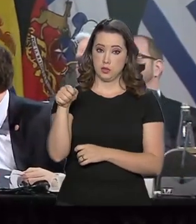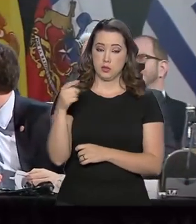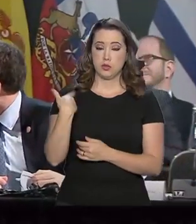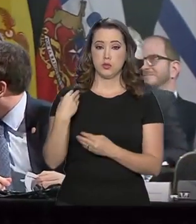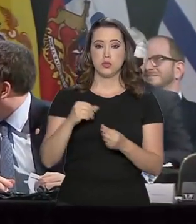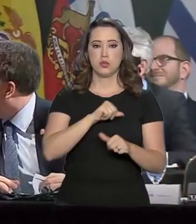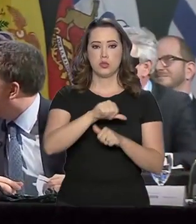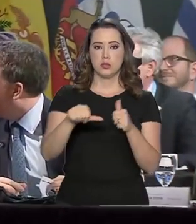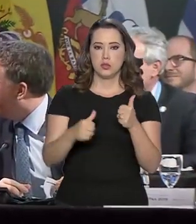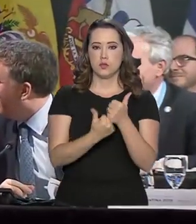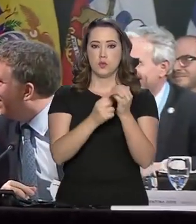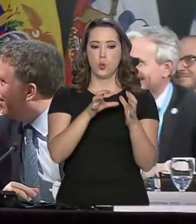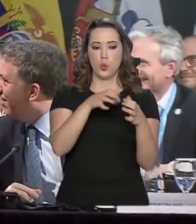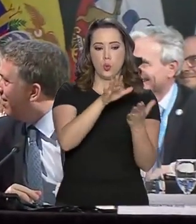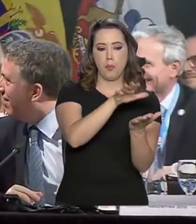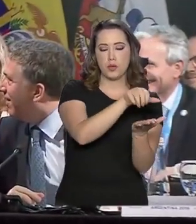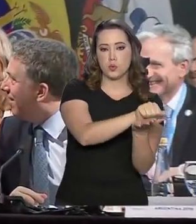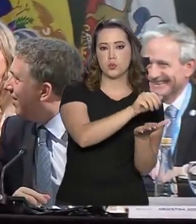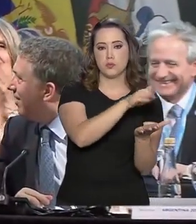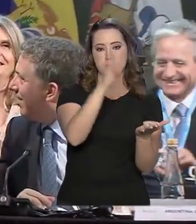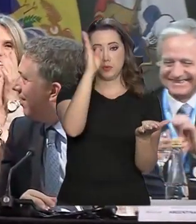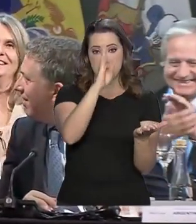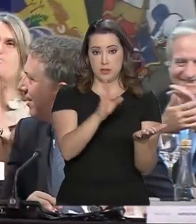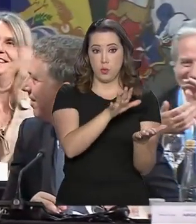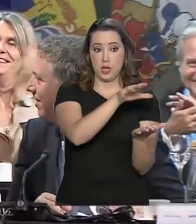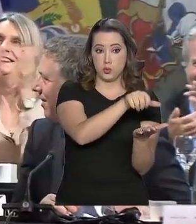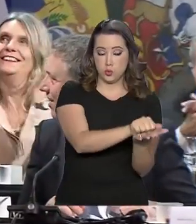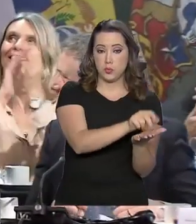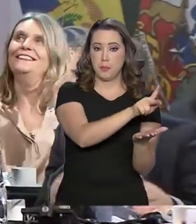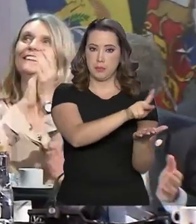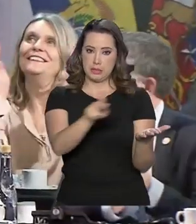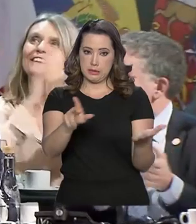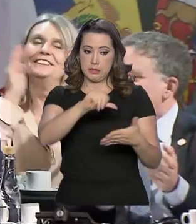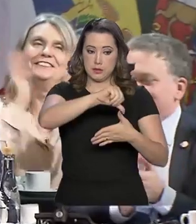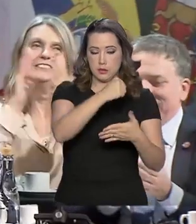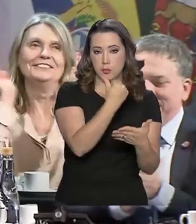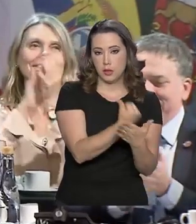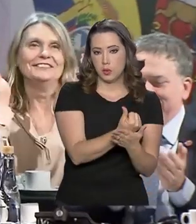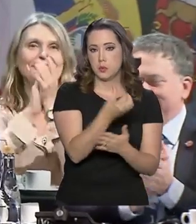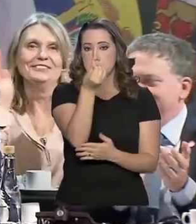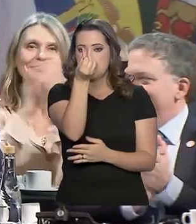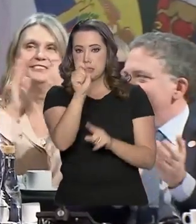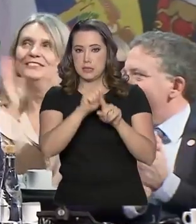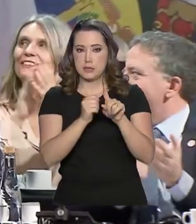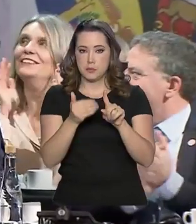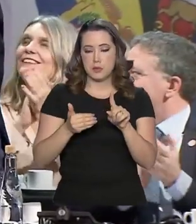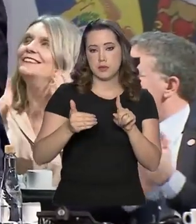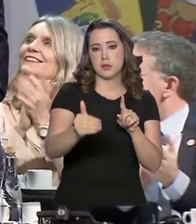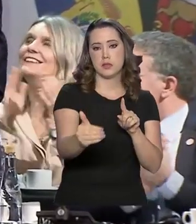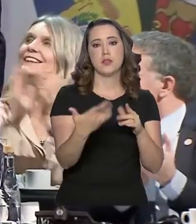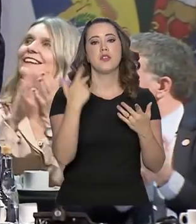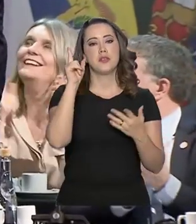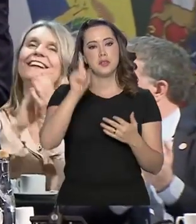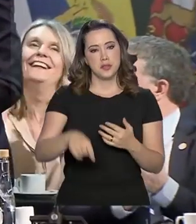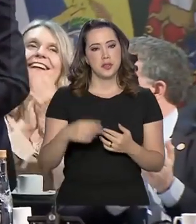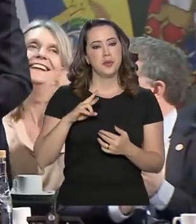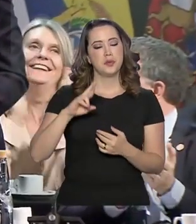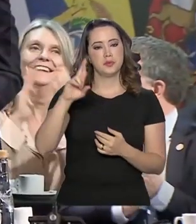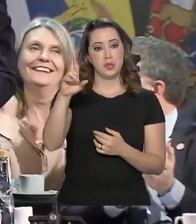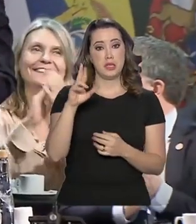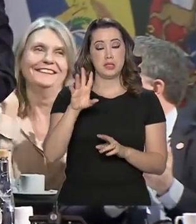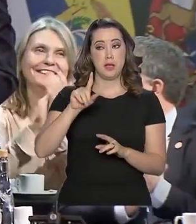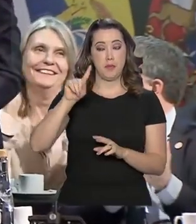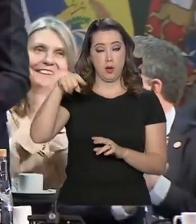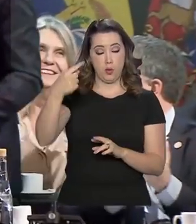passou a presidência do bloco a Bolsonaro. O Brasil estará à frente do grupo nos próximos seis meses e será o anfitrião da